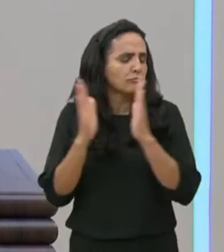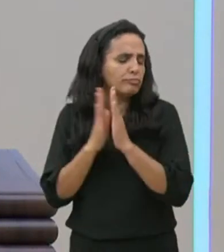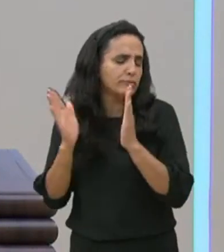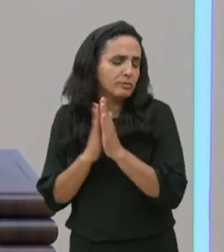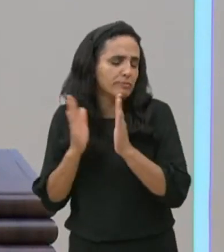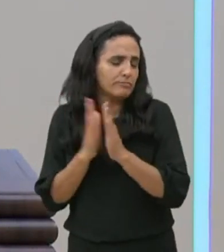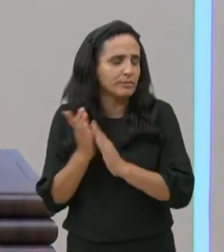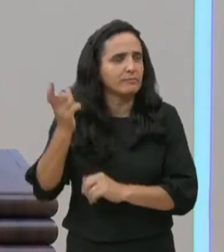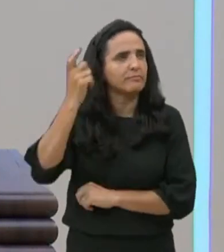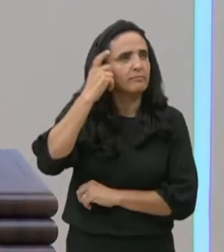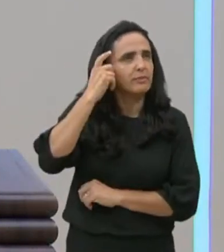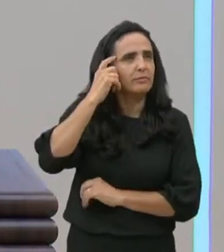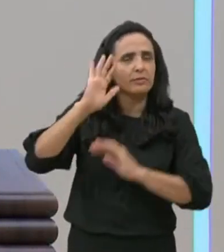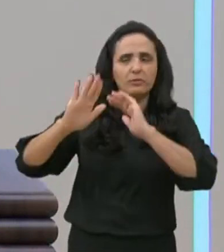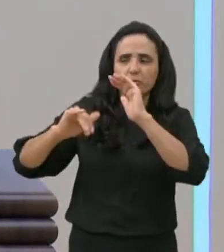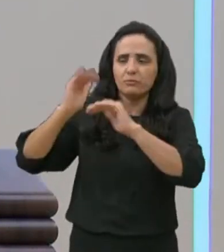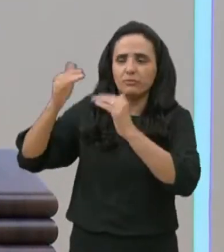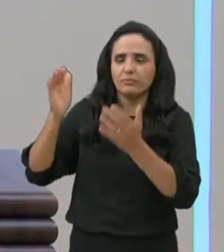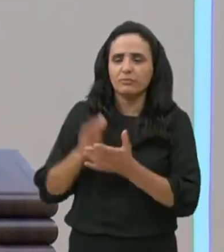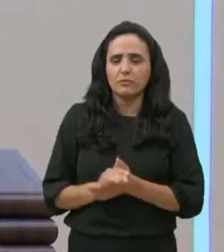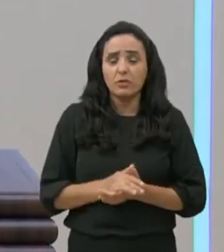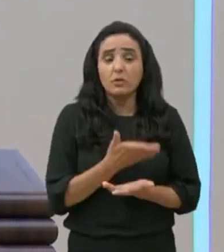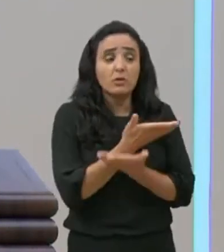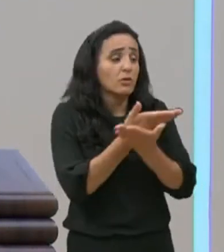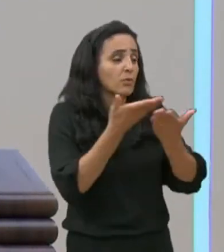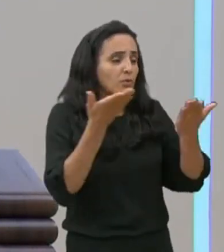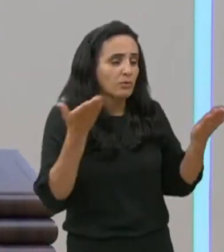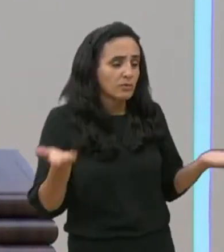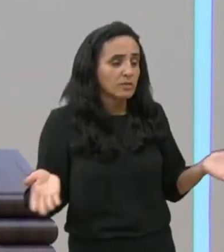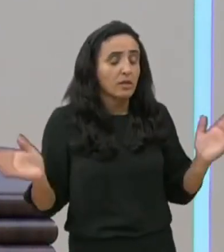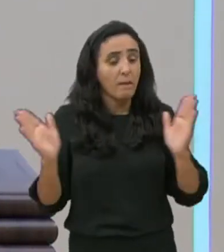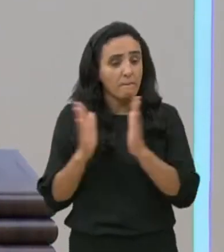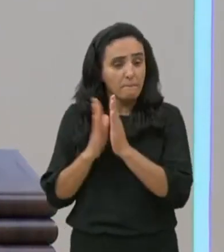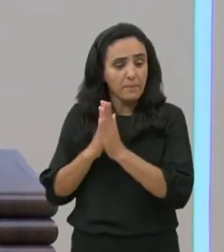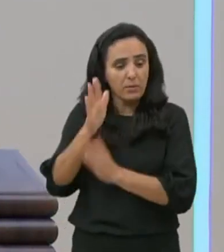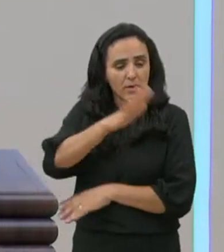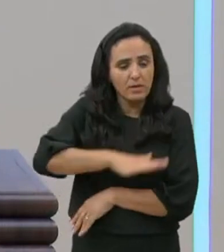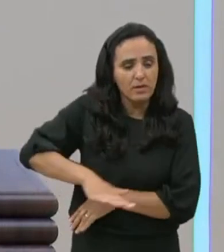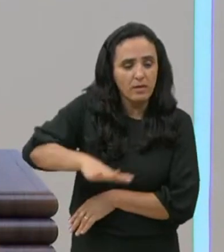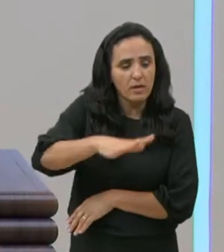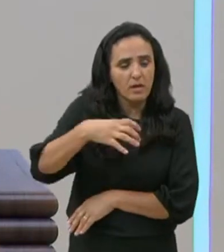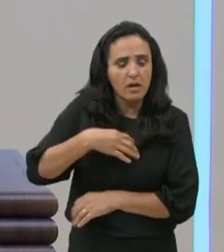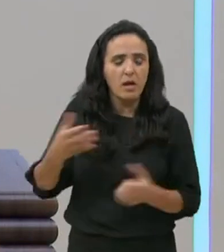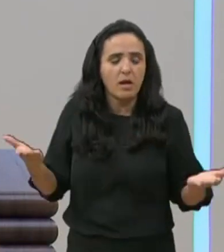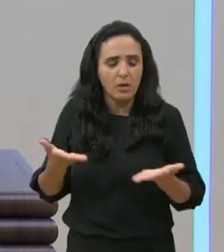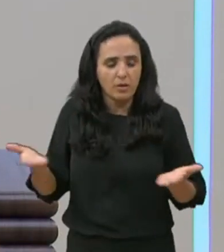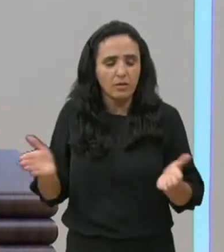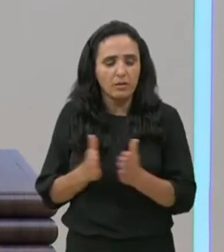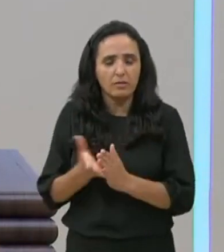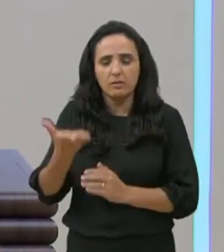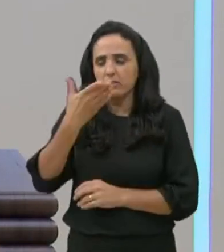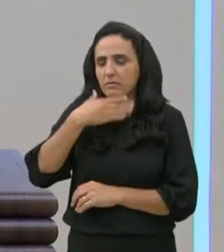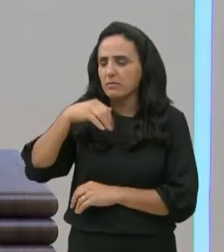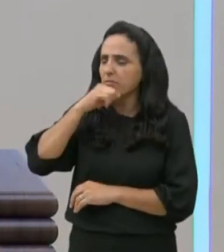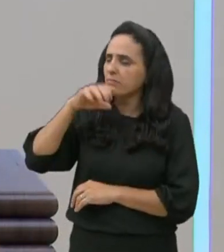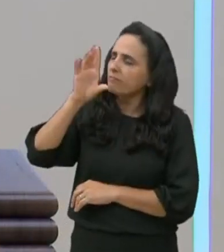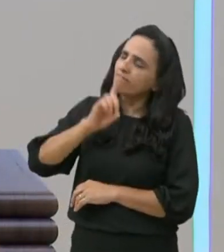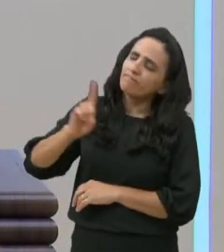ou pensamos, eu quero convidar você, para orar conosco, neste momento, ó Pai,